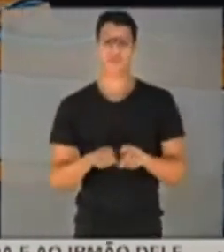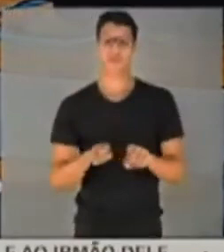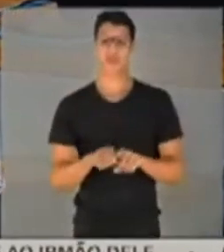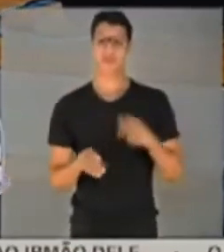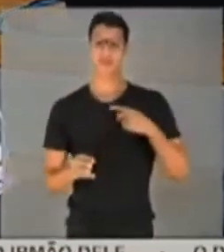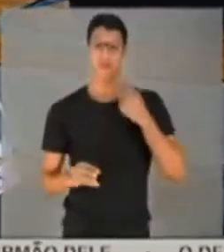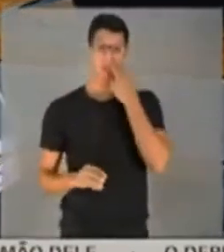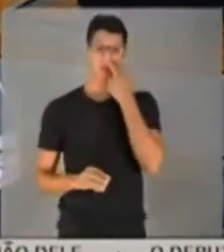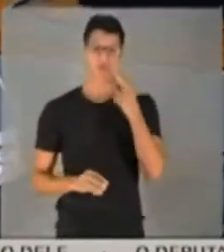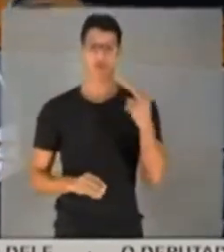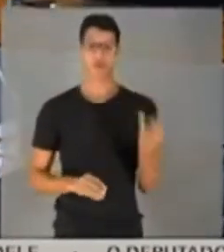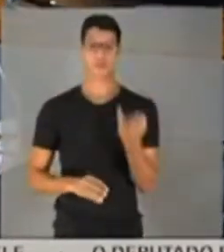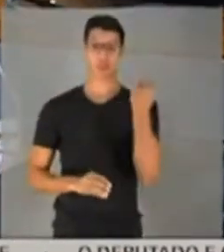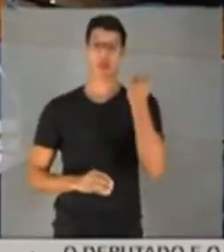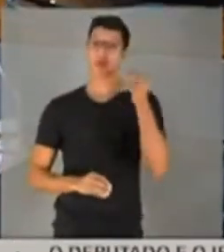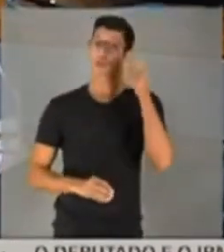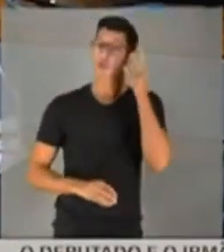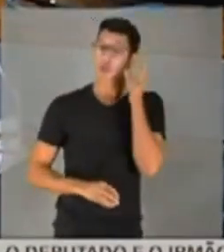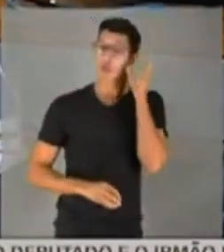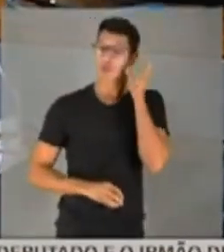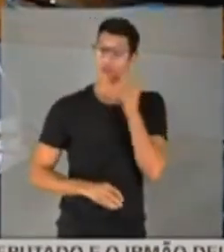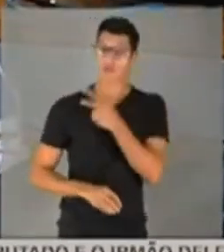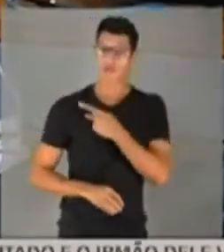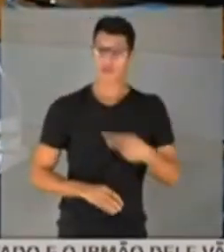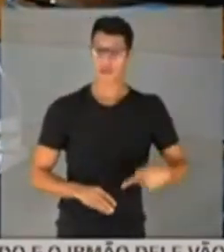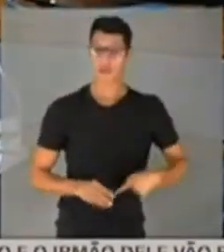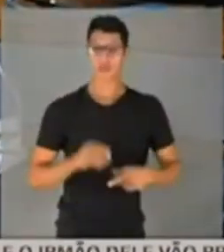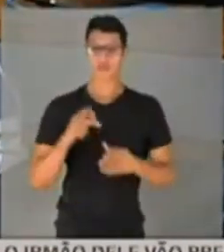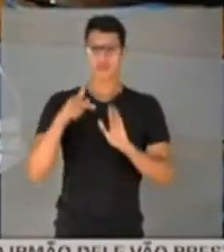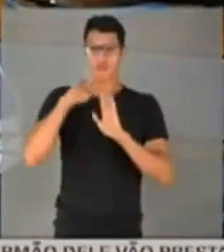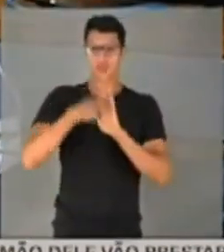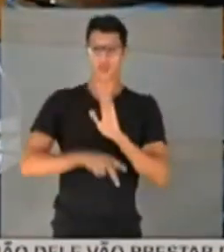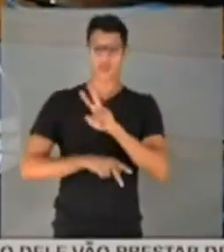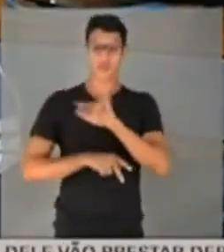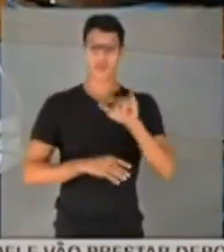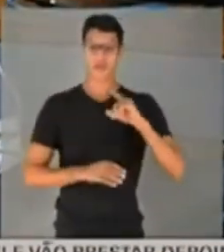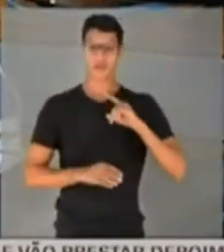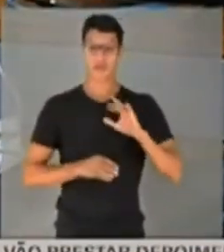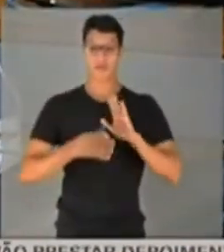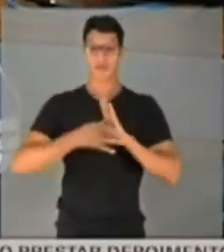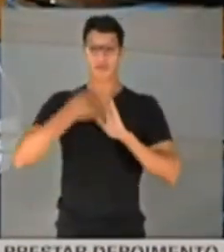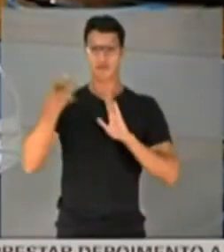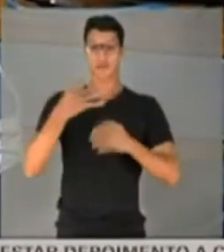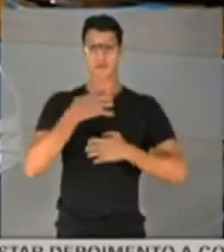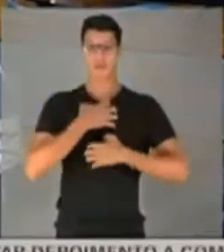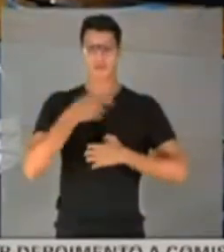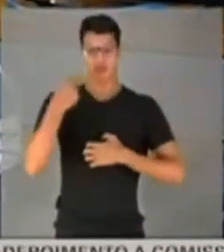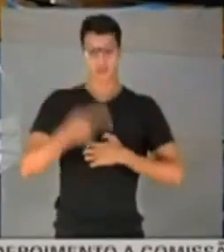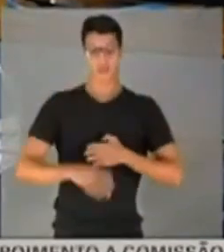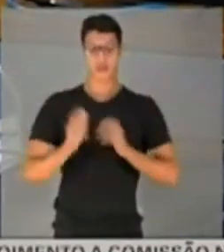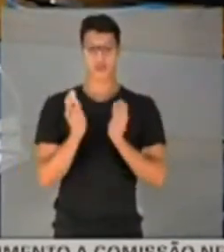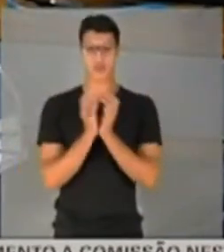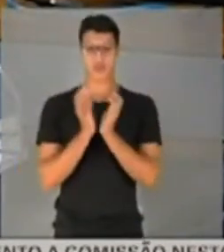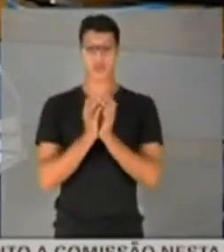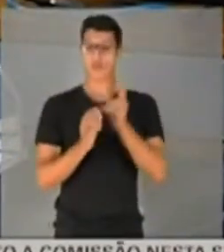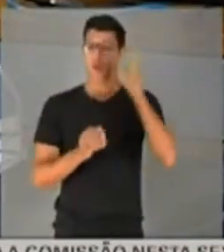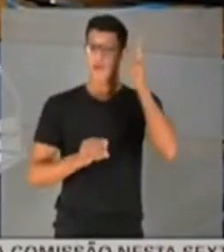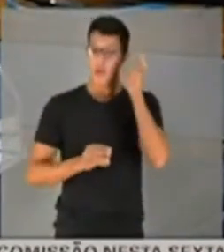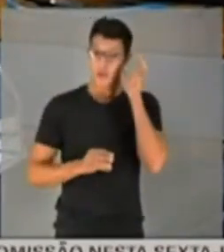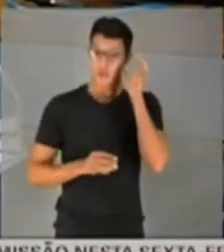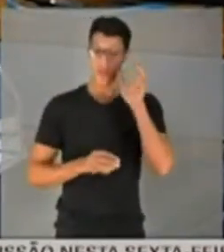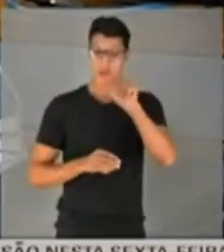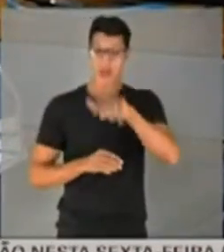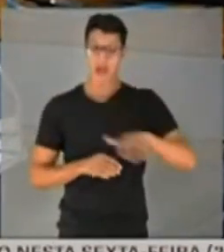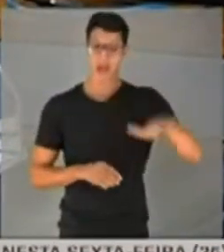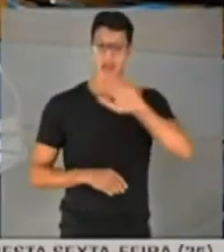disso, eu considero importante ouvirmos, senhor presidente, iremos protocolar requerimento nesse sentido aqui nessa comissão, ouvirmos a área